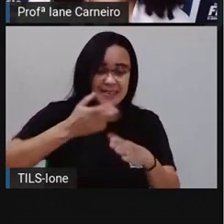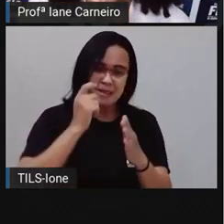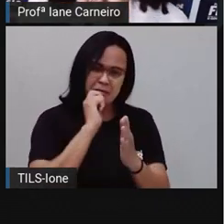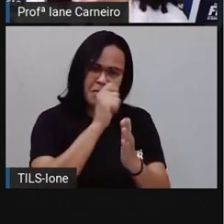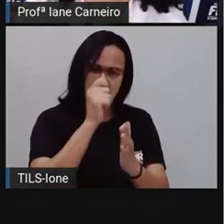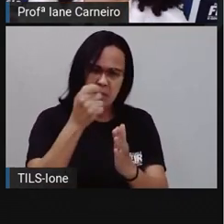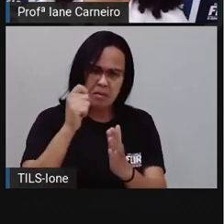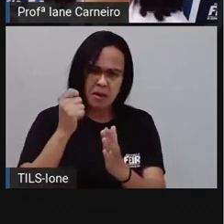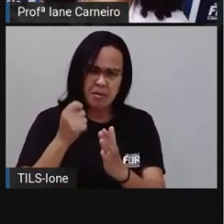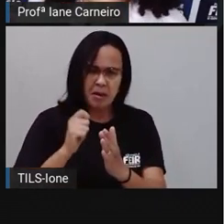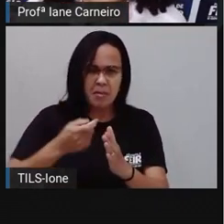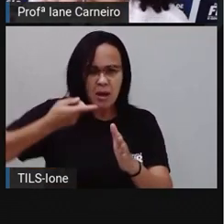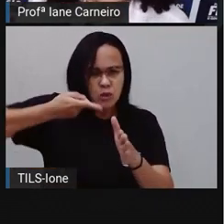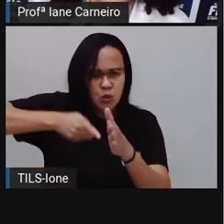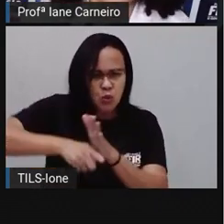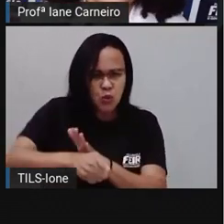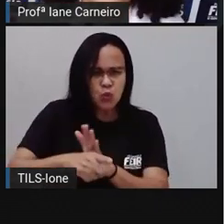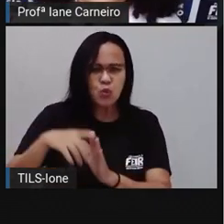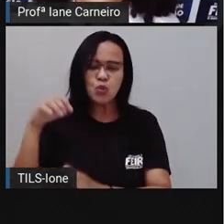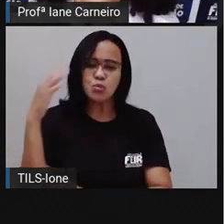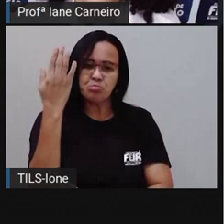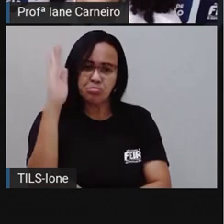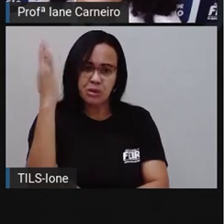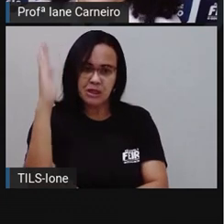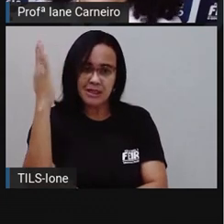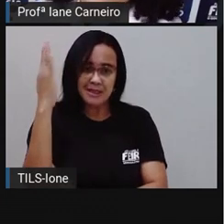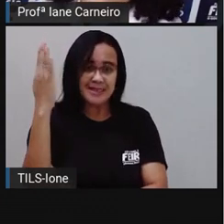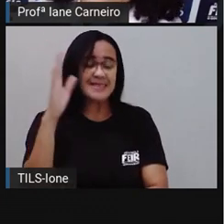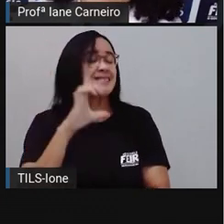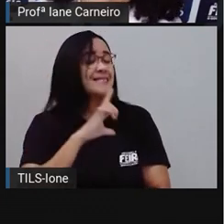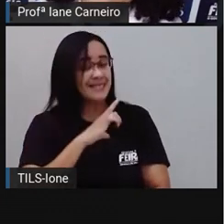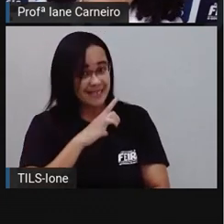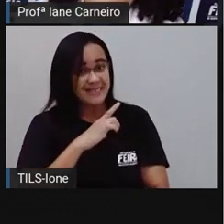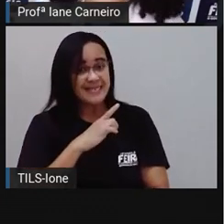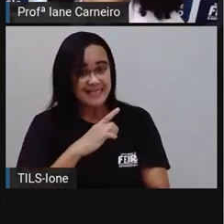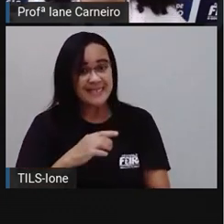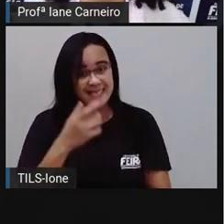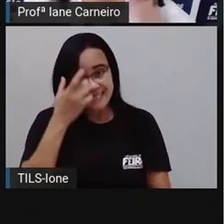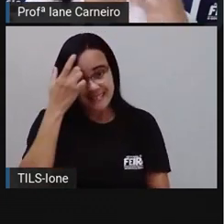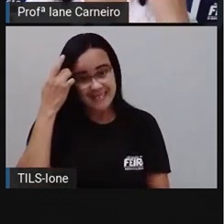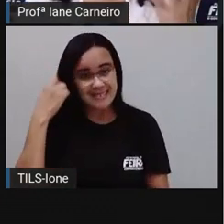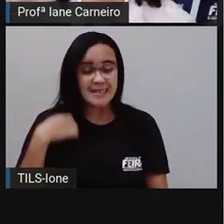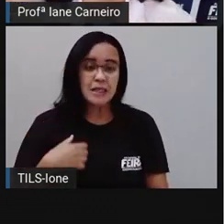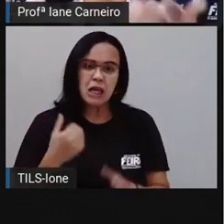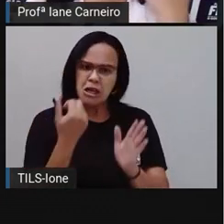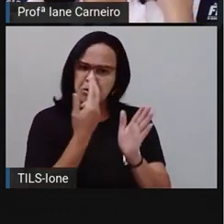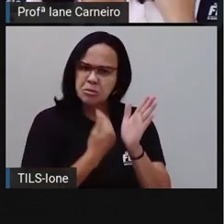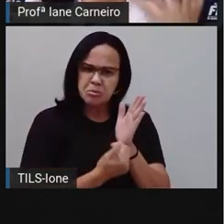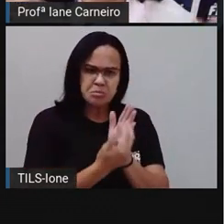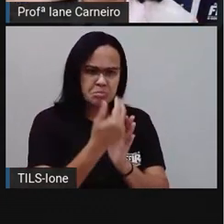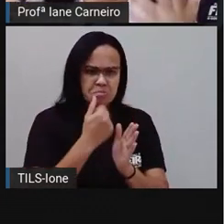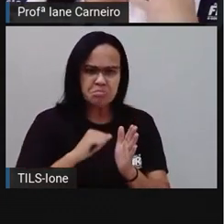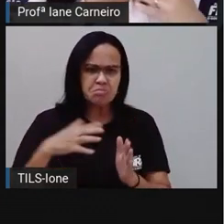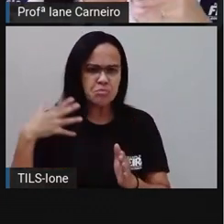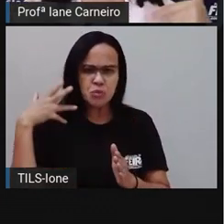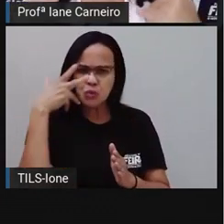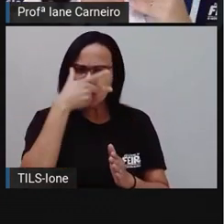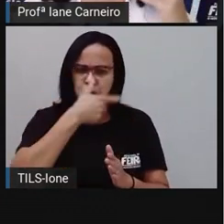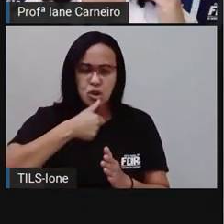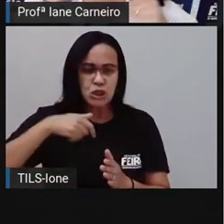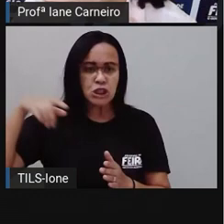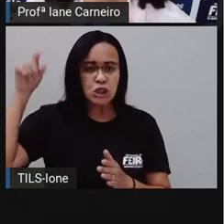estava mais fundo, né? Na madeira e a tinta não tinha passado por ela, né? E aí fica esse trabalho em preto e branco, né?